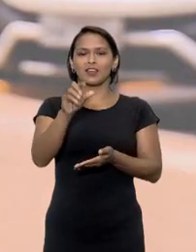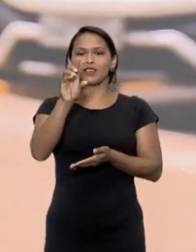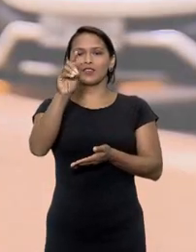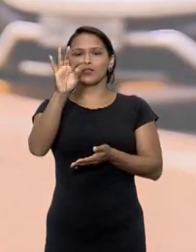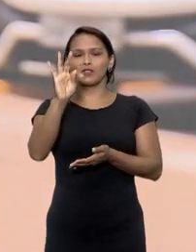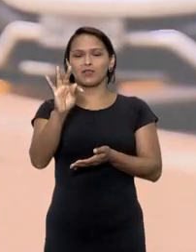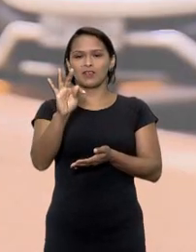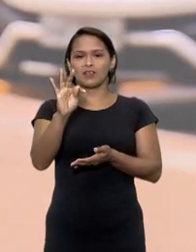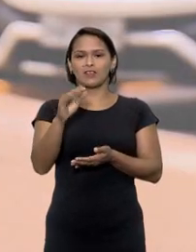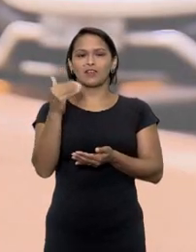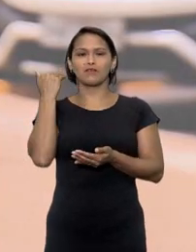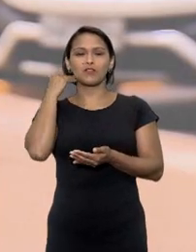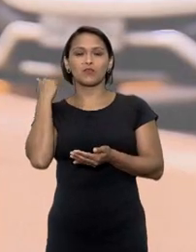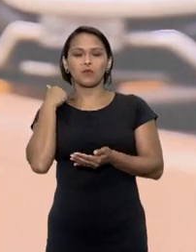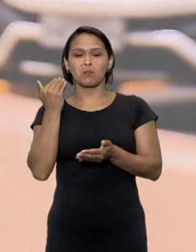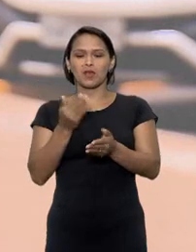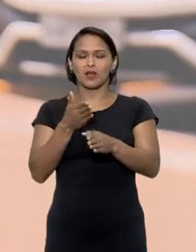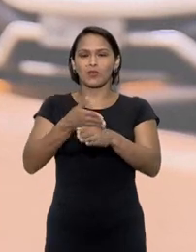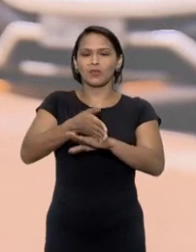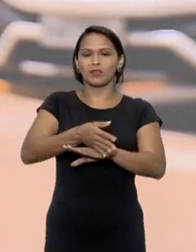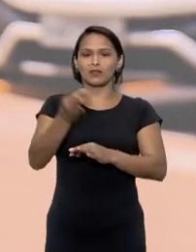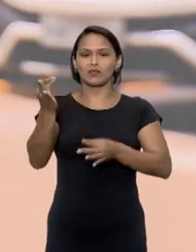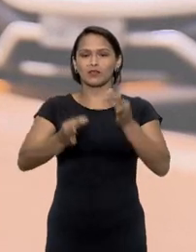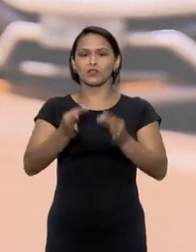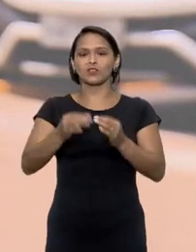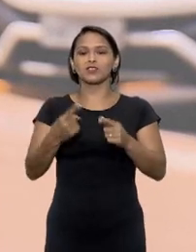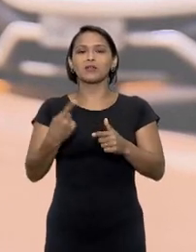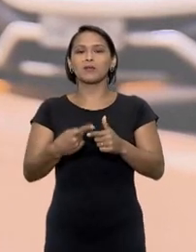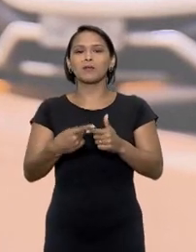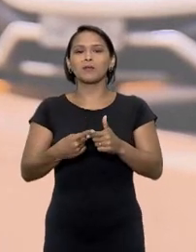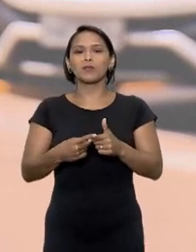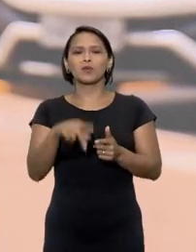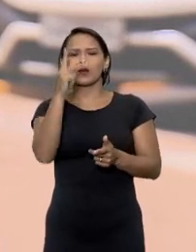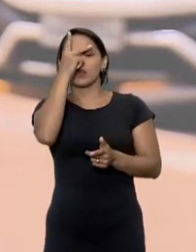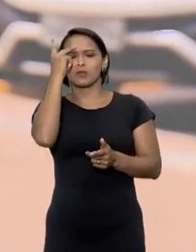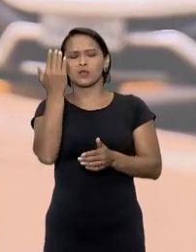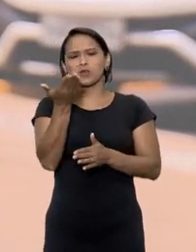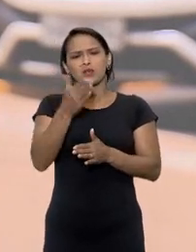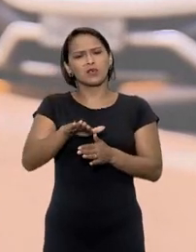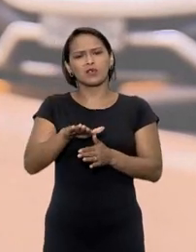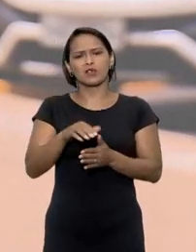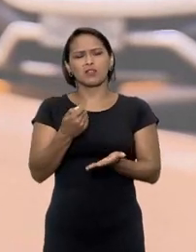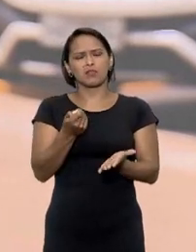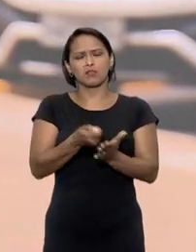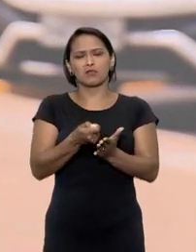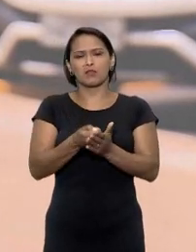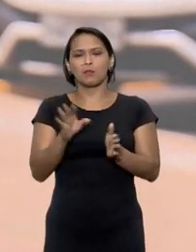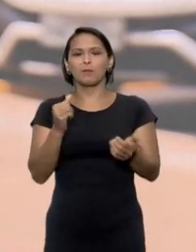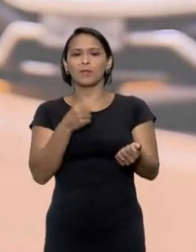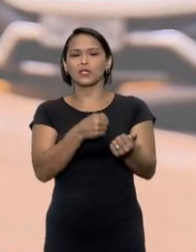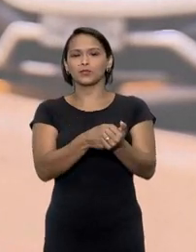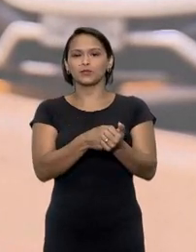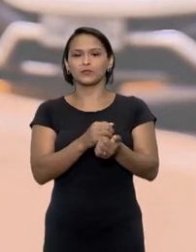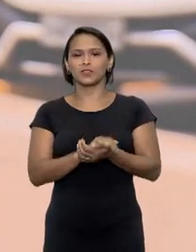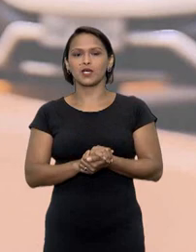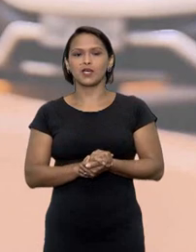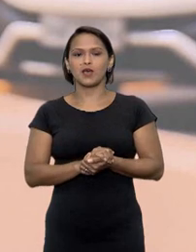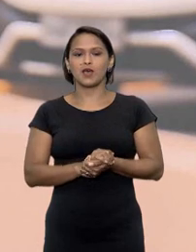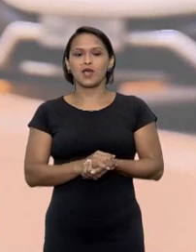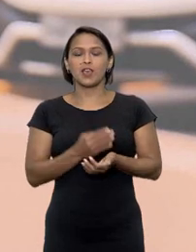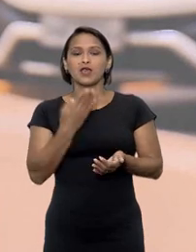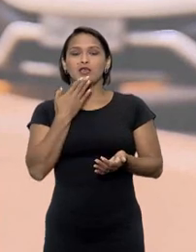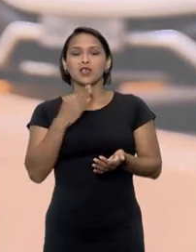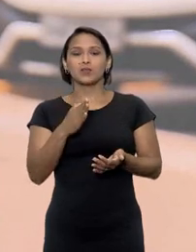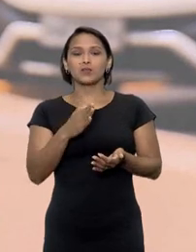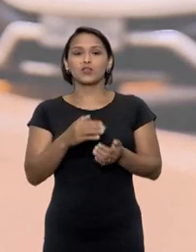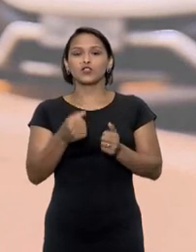um banco precisou entrar na Justiça depois que o cliente deixou de pagar seis parcelas seguidas a instituição financeira pediu a busca e apreensão